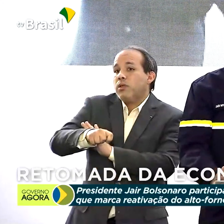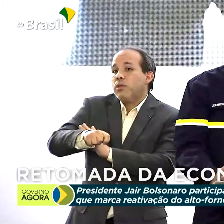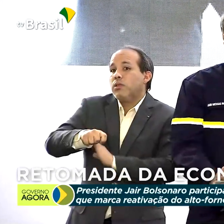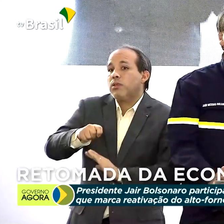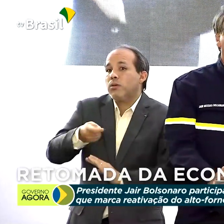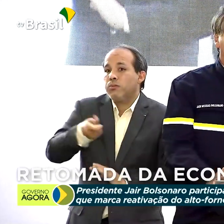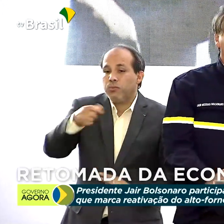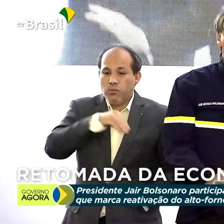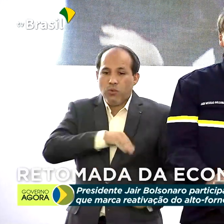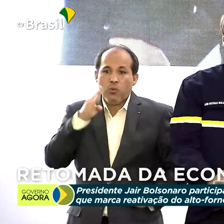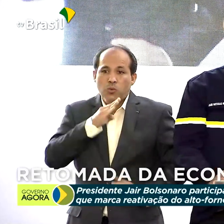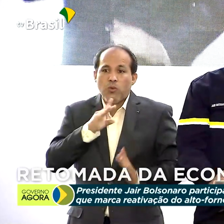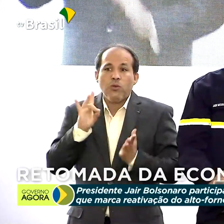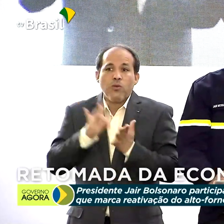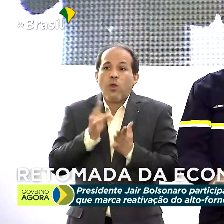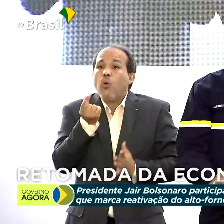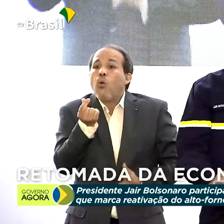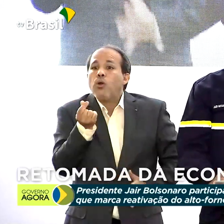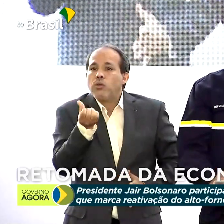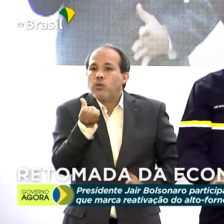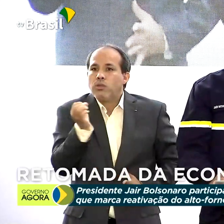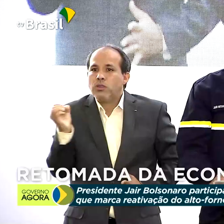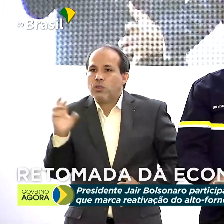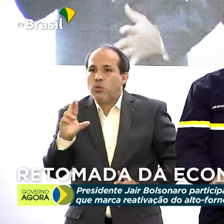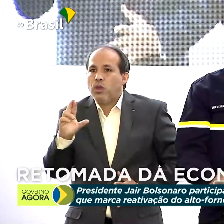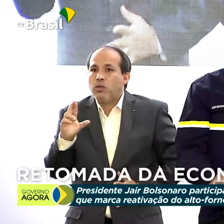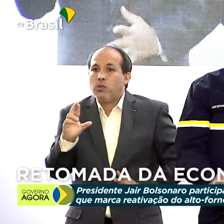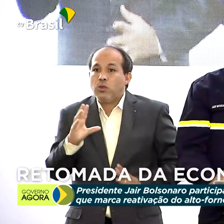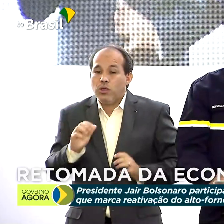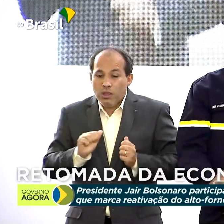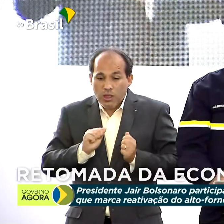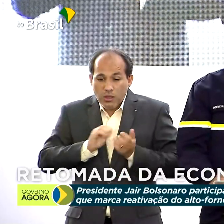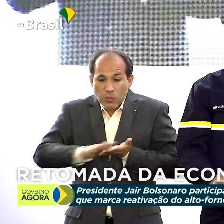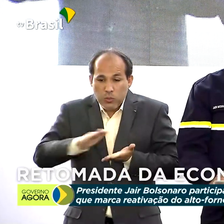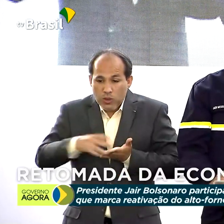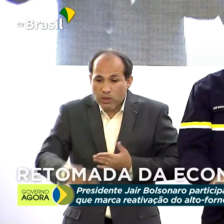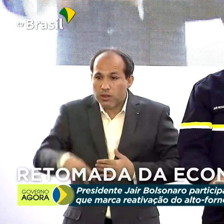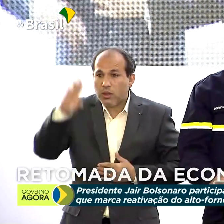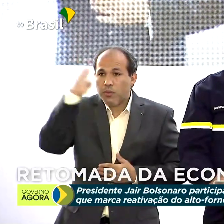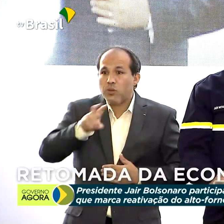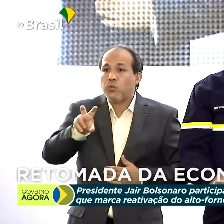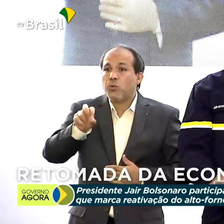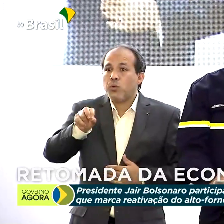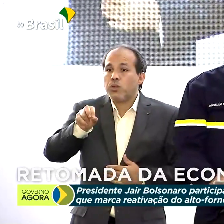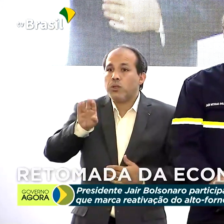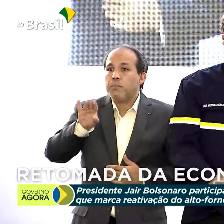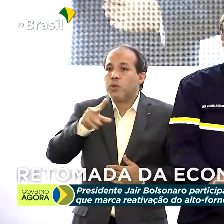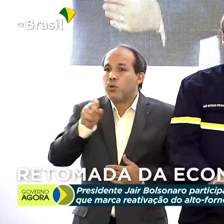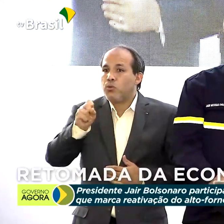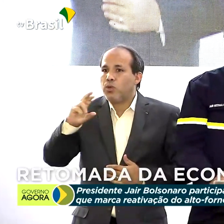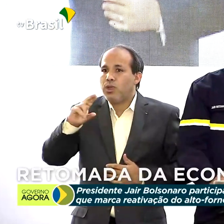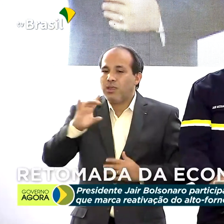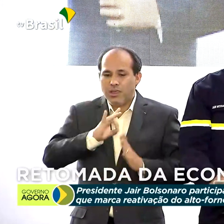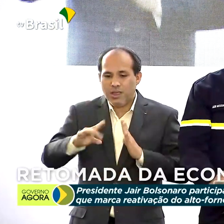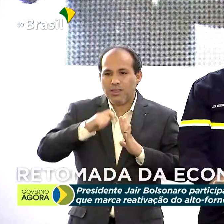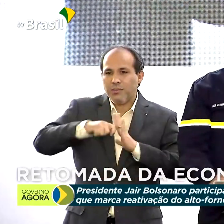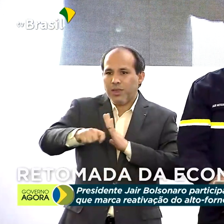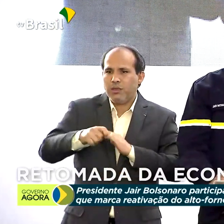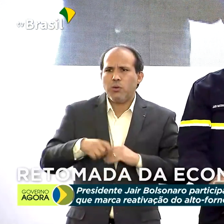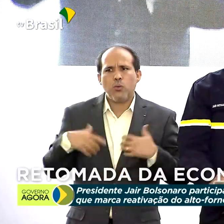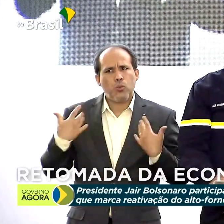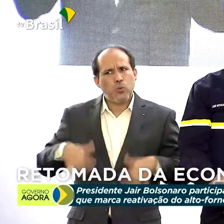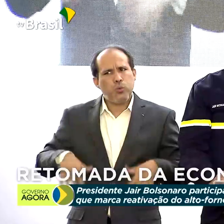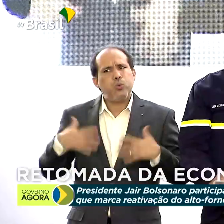600,00. Isso custa ao Brasil aproximadamente R 50 bilhões por mês. É uma conta